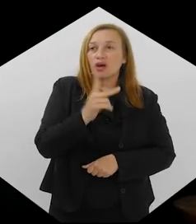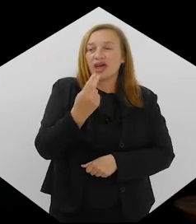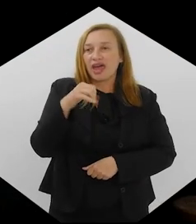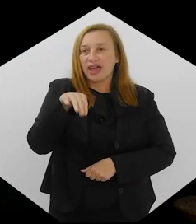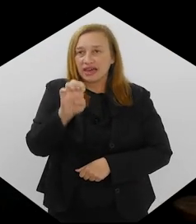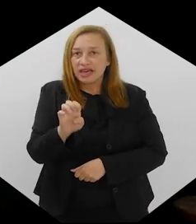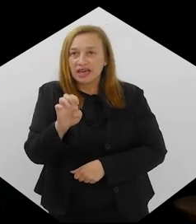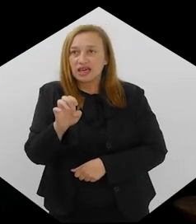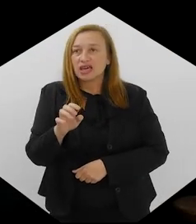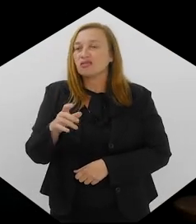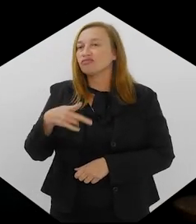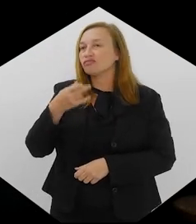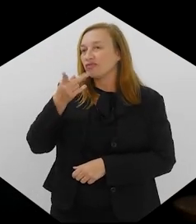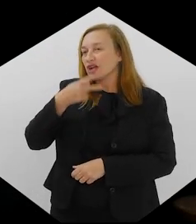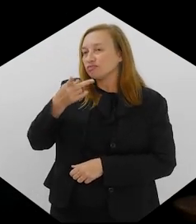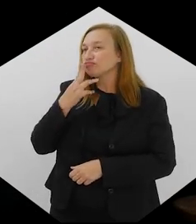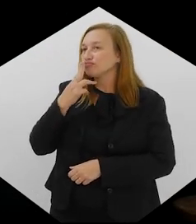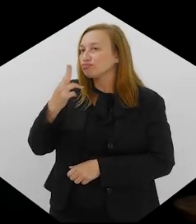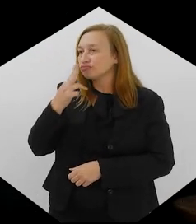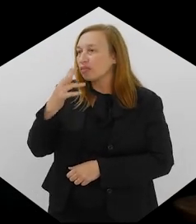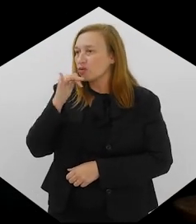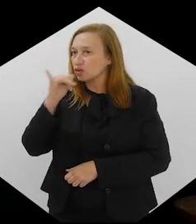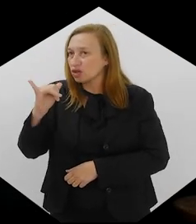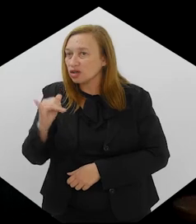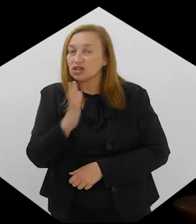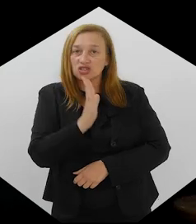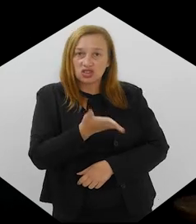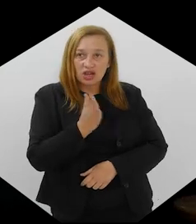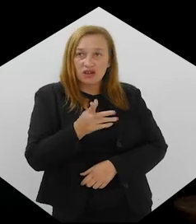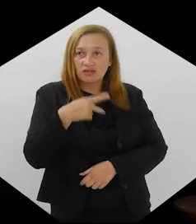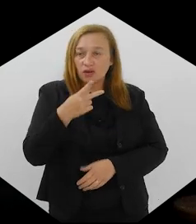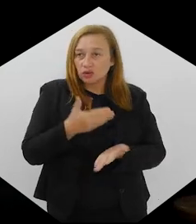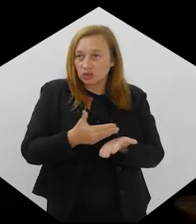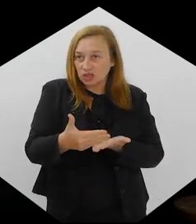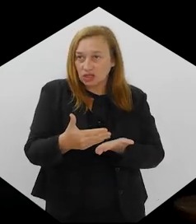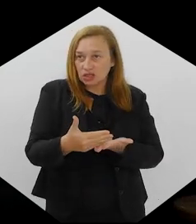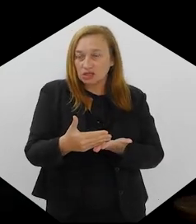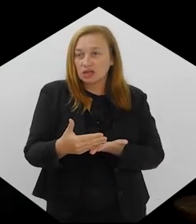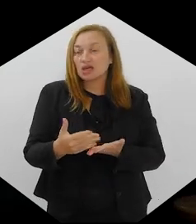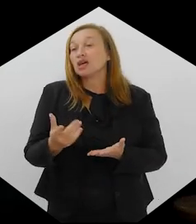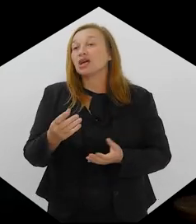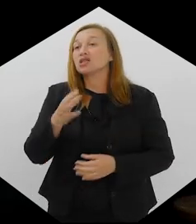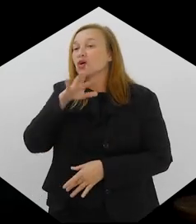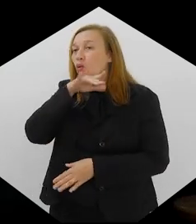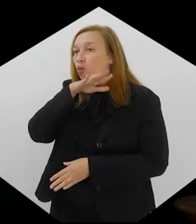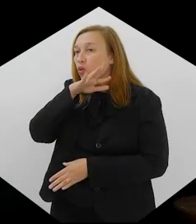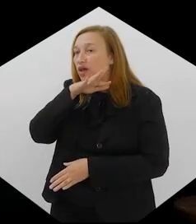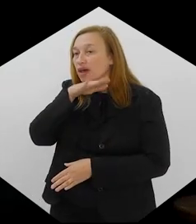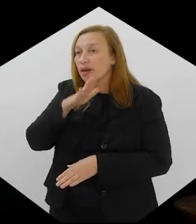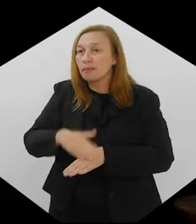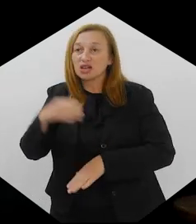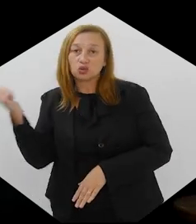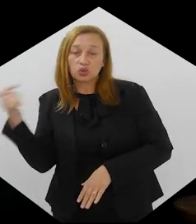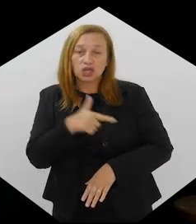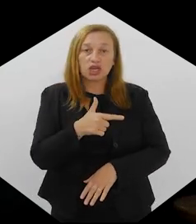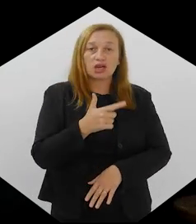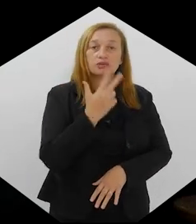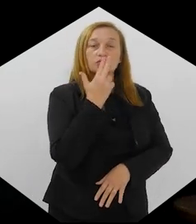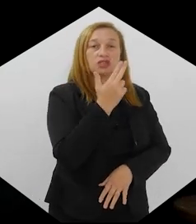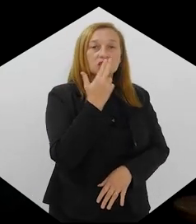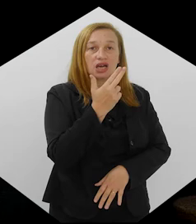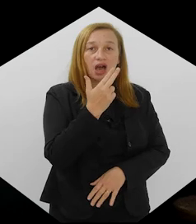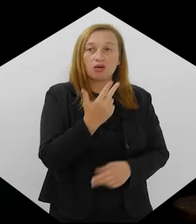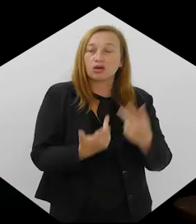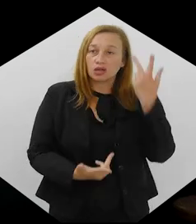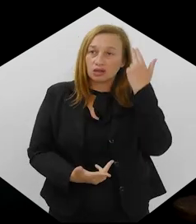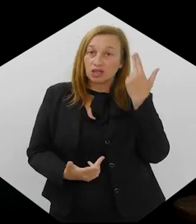falando da questão dos cigarros eletrônicos, né? Que o doutor Alfredo já adiantou que eles são tão maléficos quanto os cigarros tradicionais, né? Se você puder explicar para